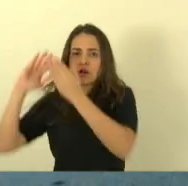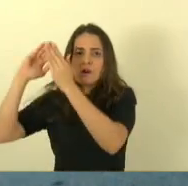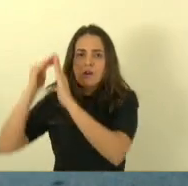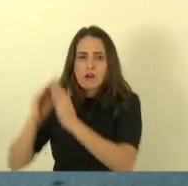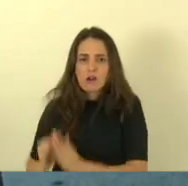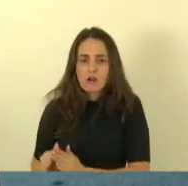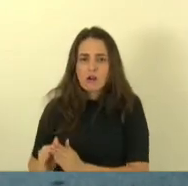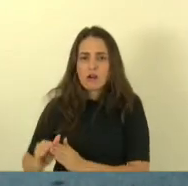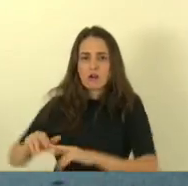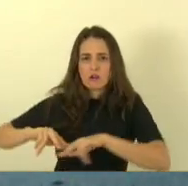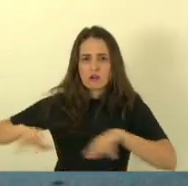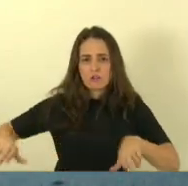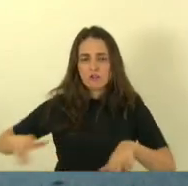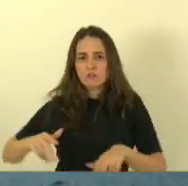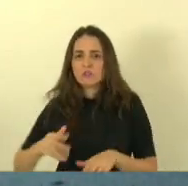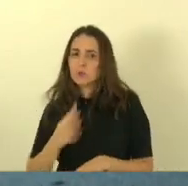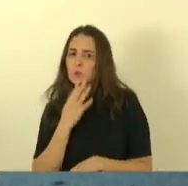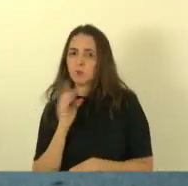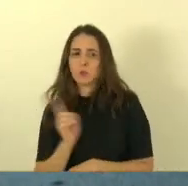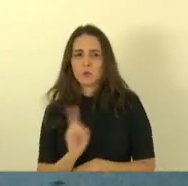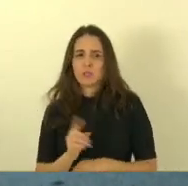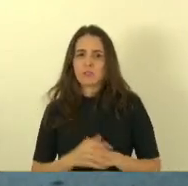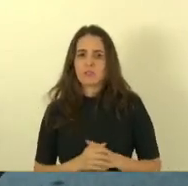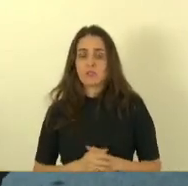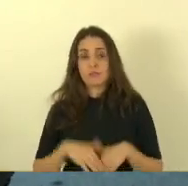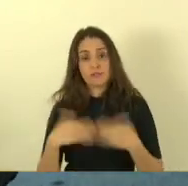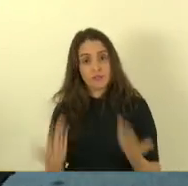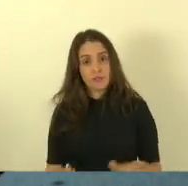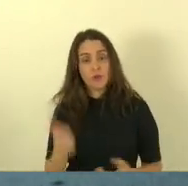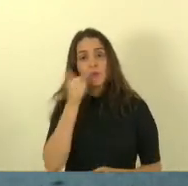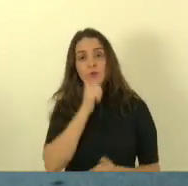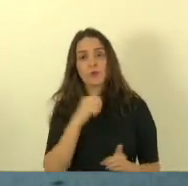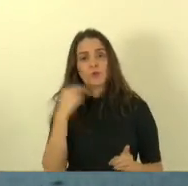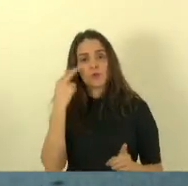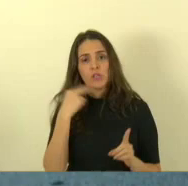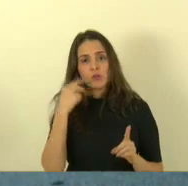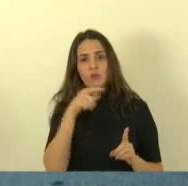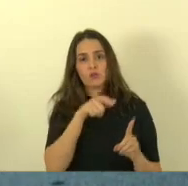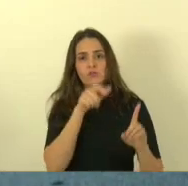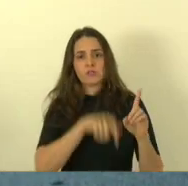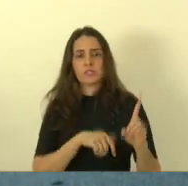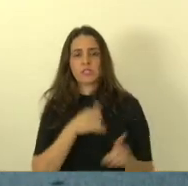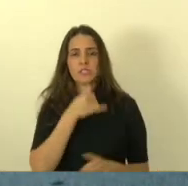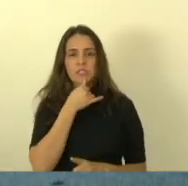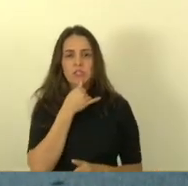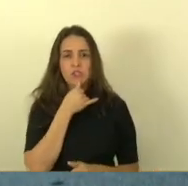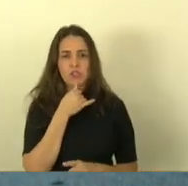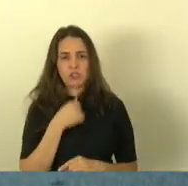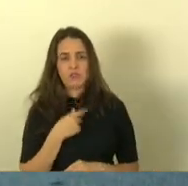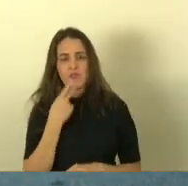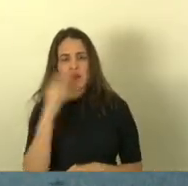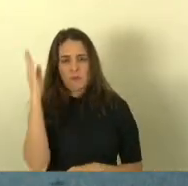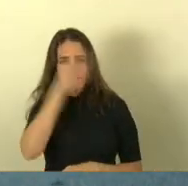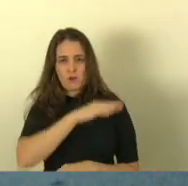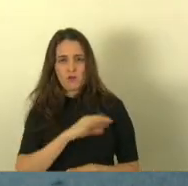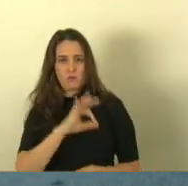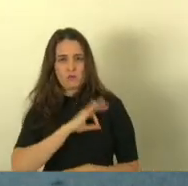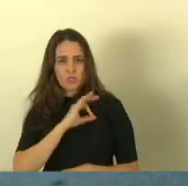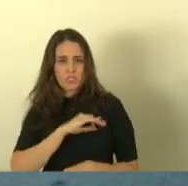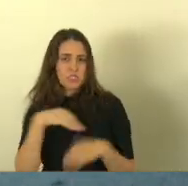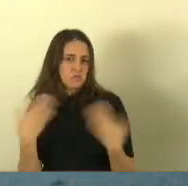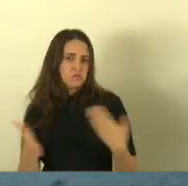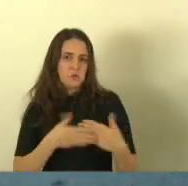travessas etc então vereadora a senhora foi infeliz para falar da polícia militar do estado do Espírito Santo de qualquer outra